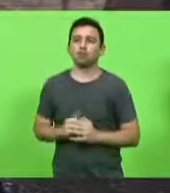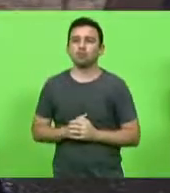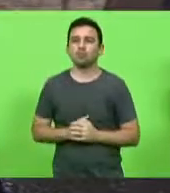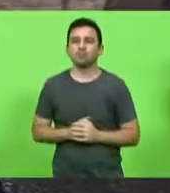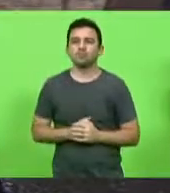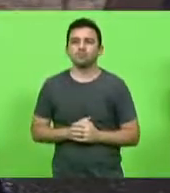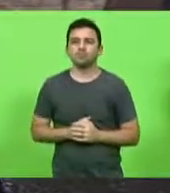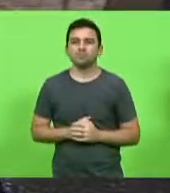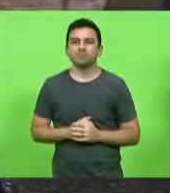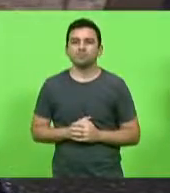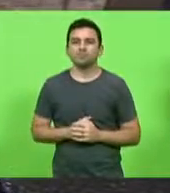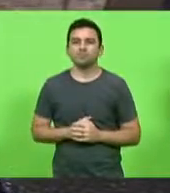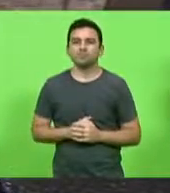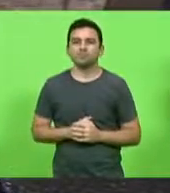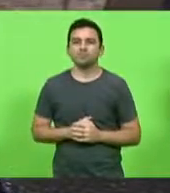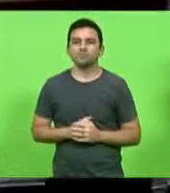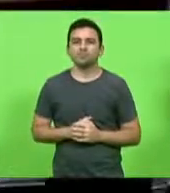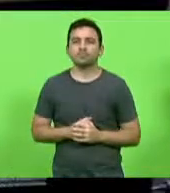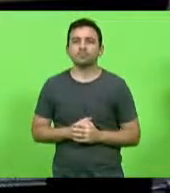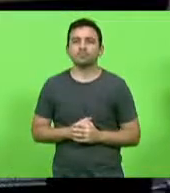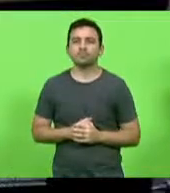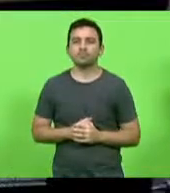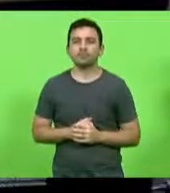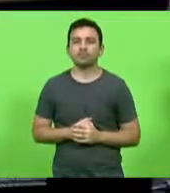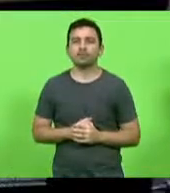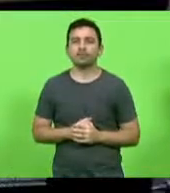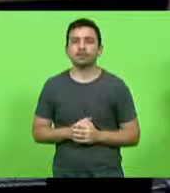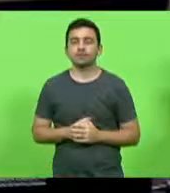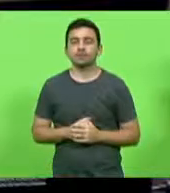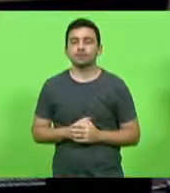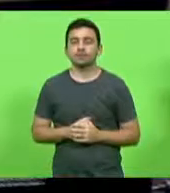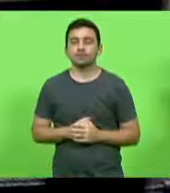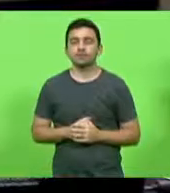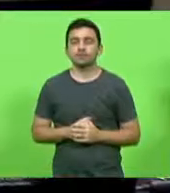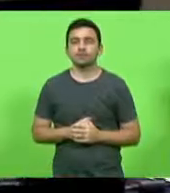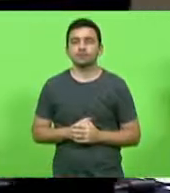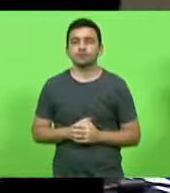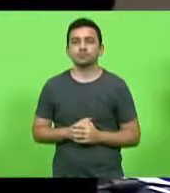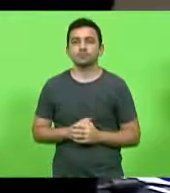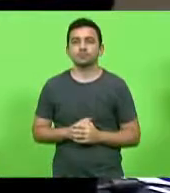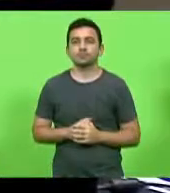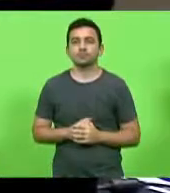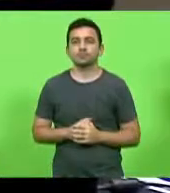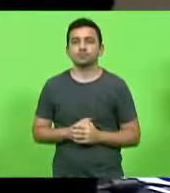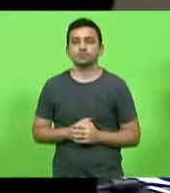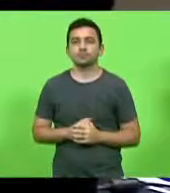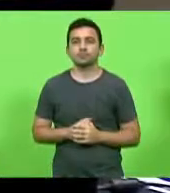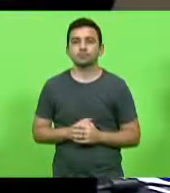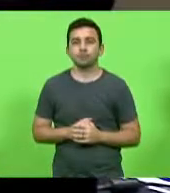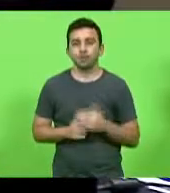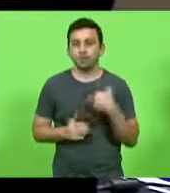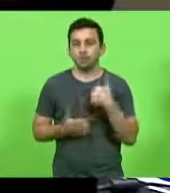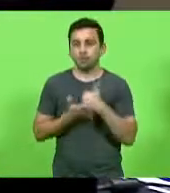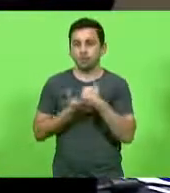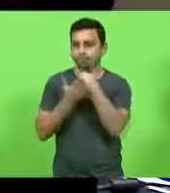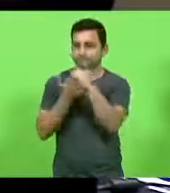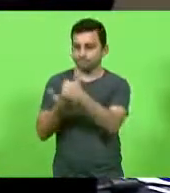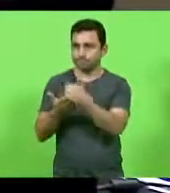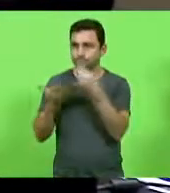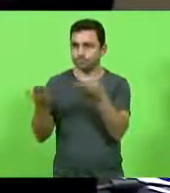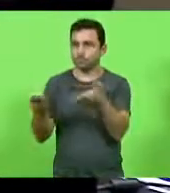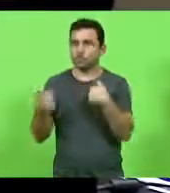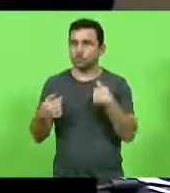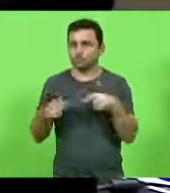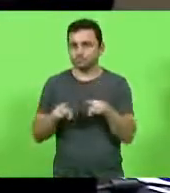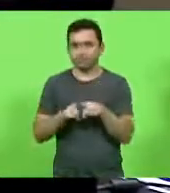Uma parte para o deputado. Deputado Jessé, para colaborar com vossa excelência,